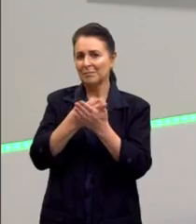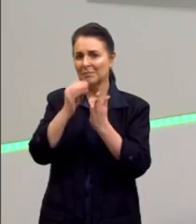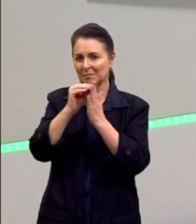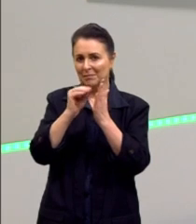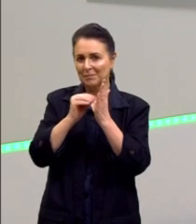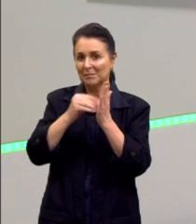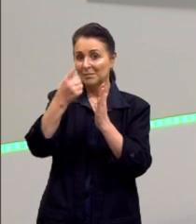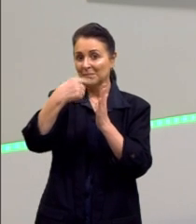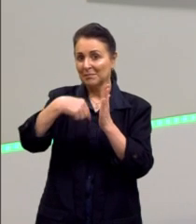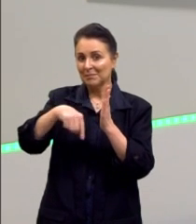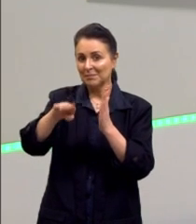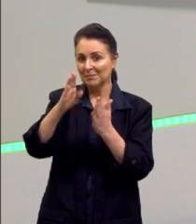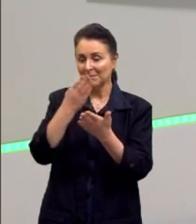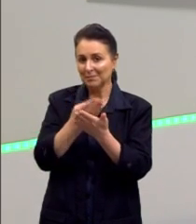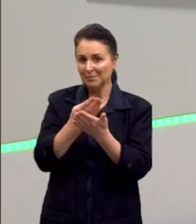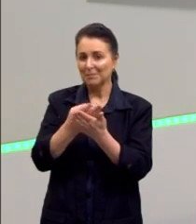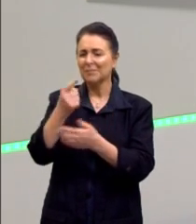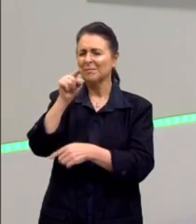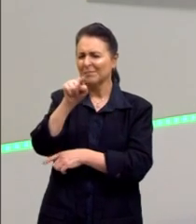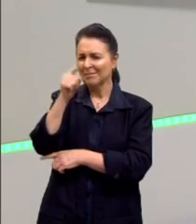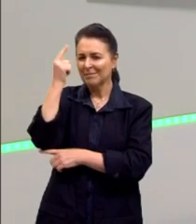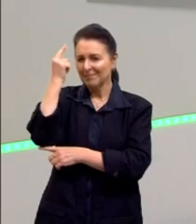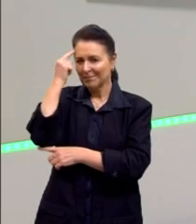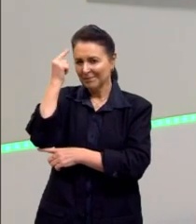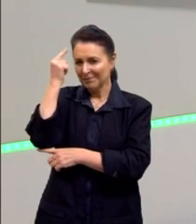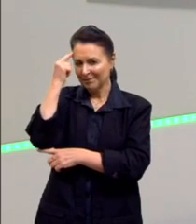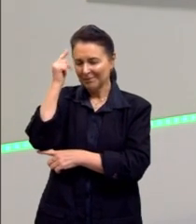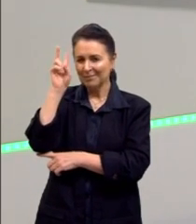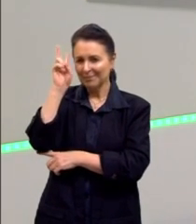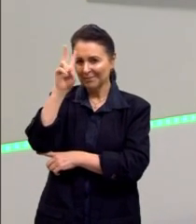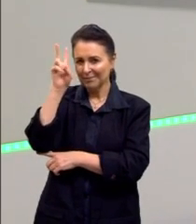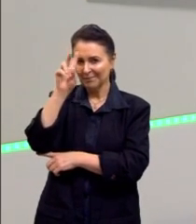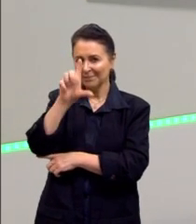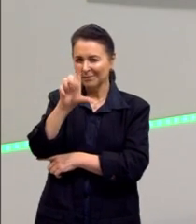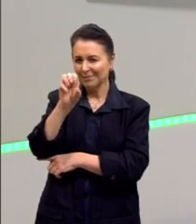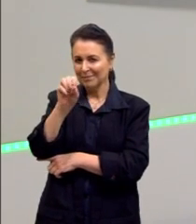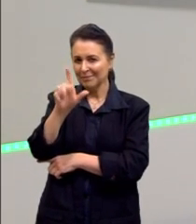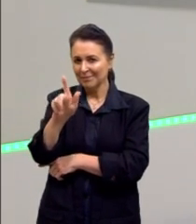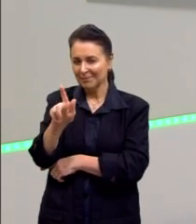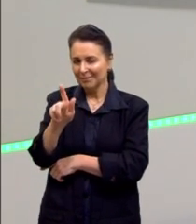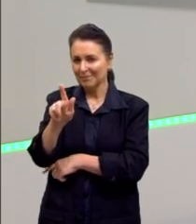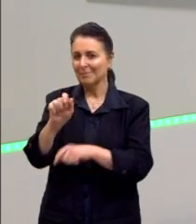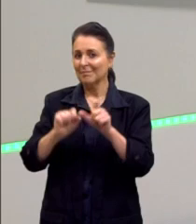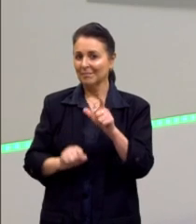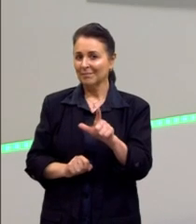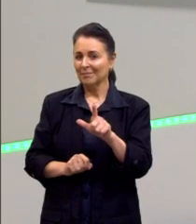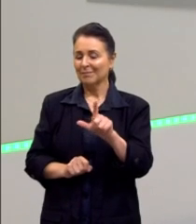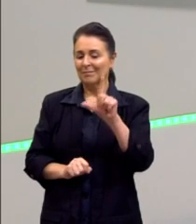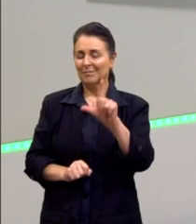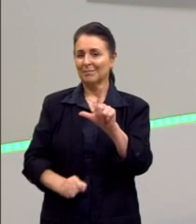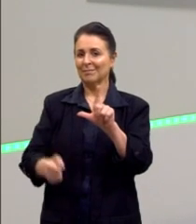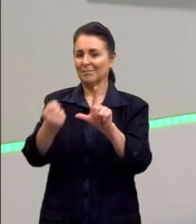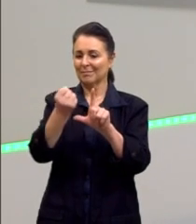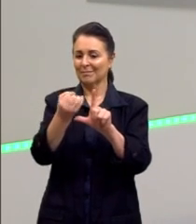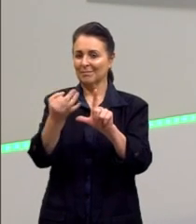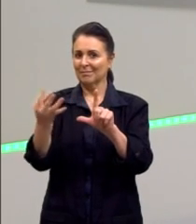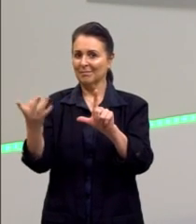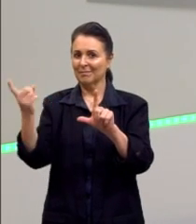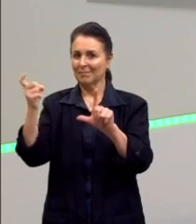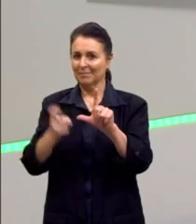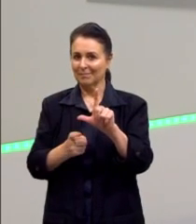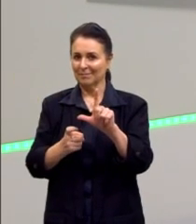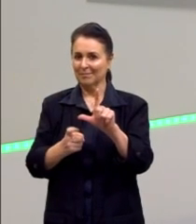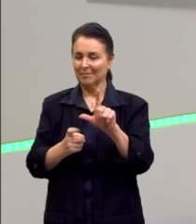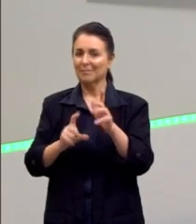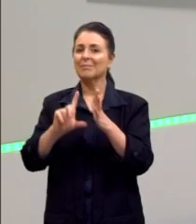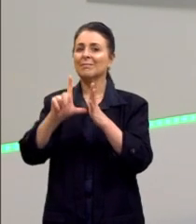na próxima aula, então. Vão pensando aí se vocês lembram do log, dos logaritmos, certo? Até então, daqui